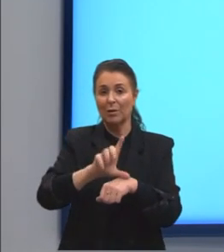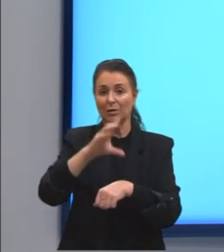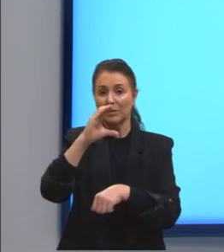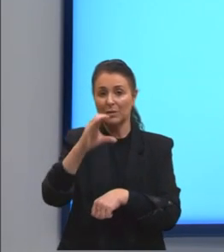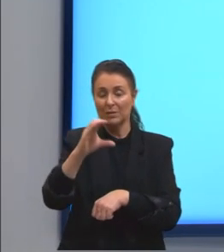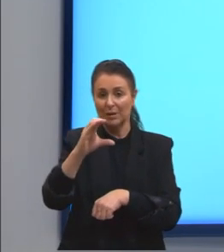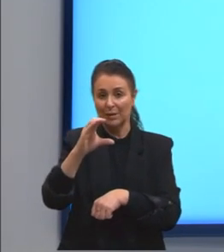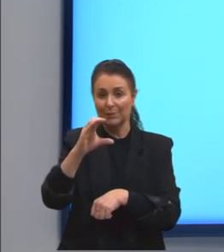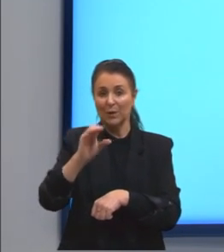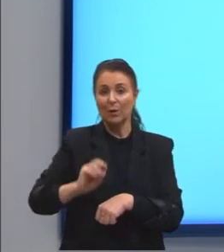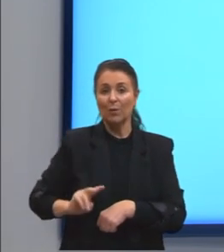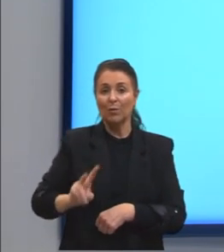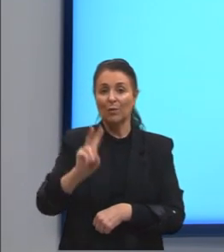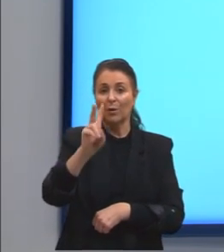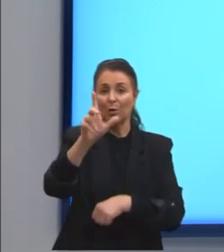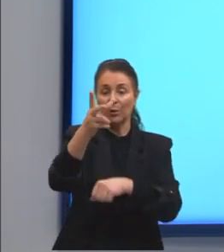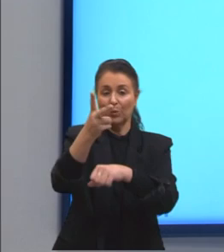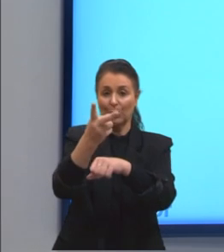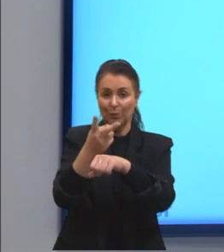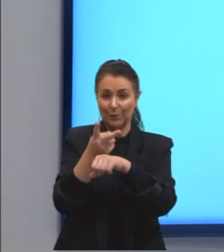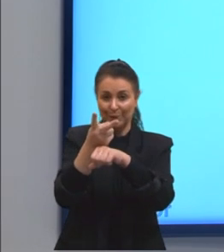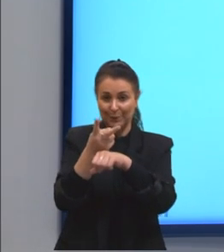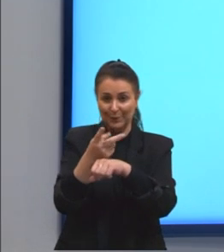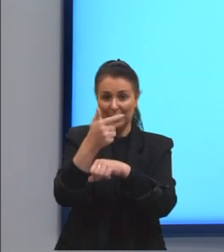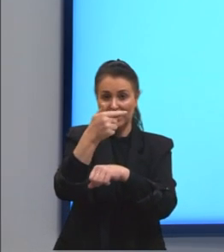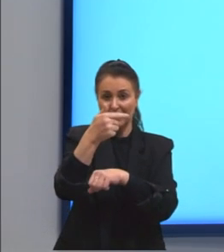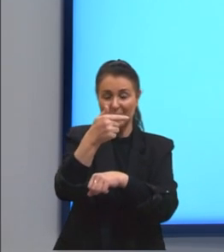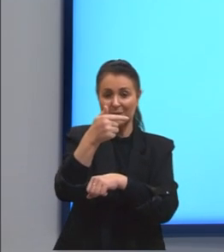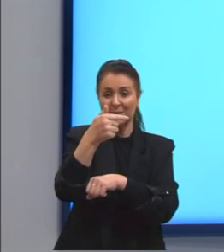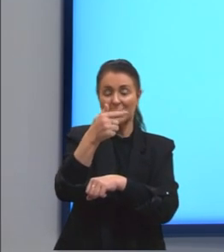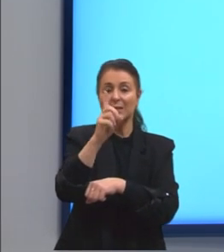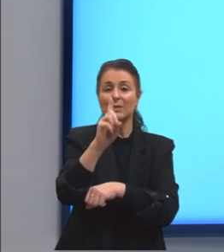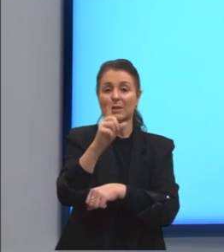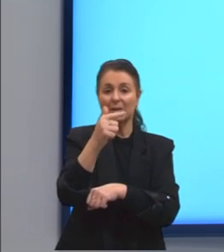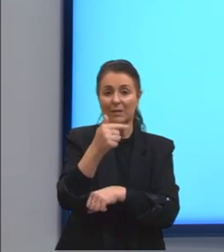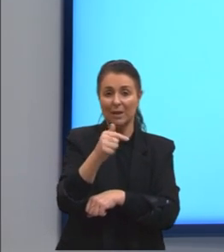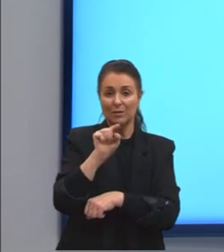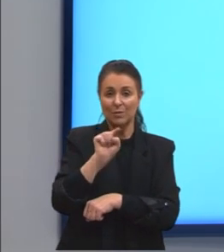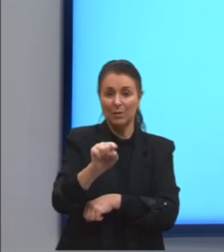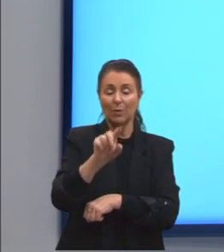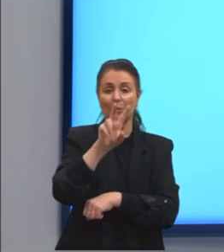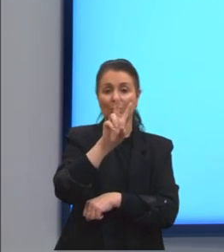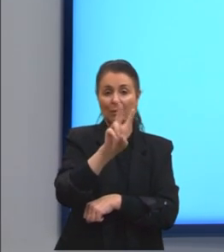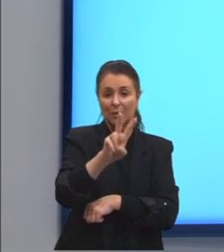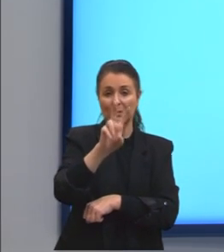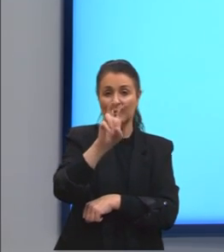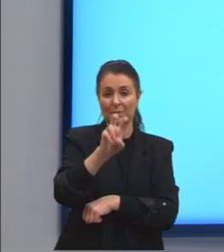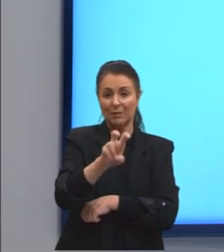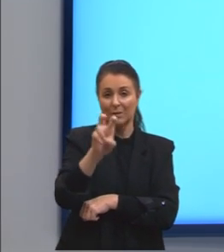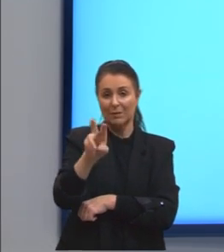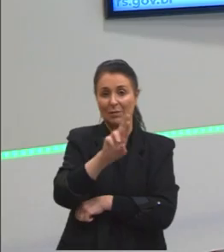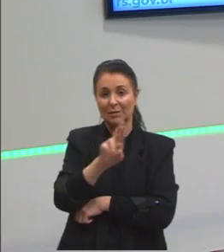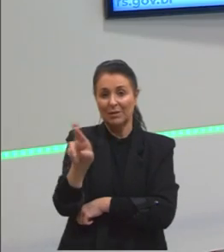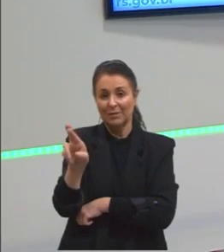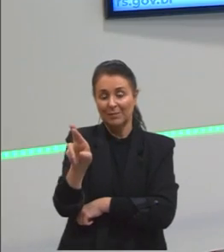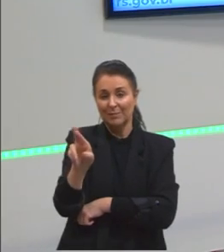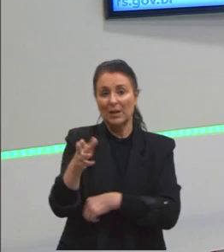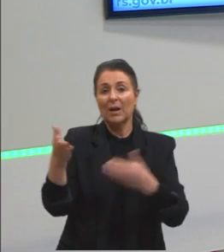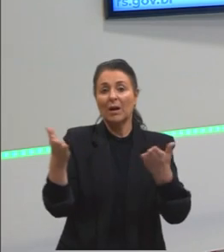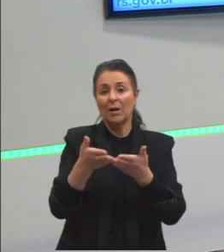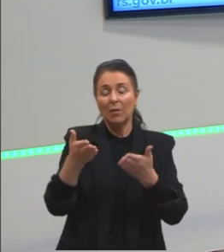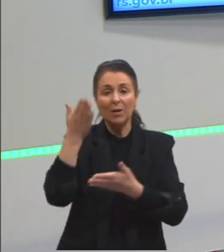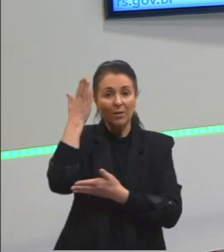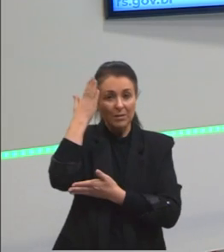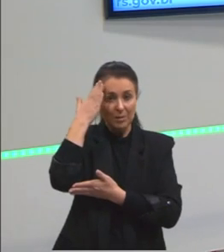valor total que ele vai financiar é R 17.255. Agora nós